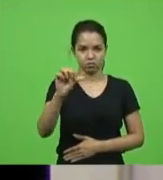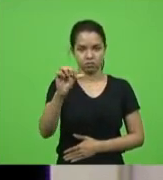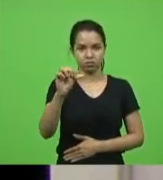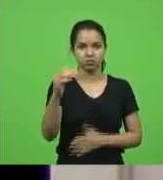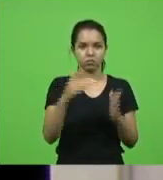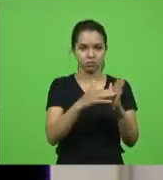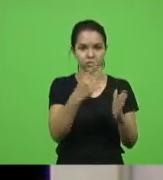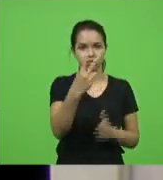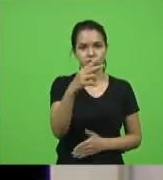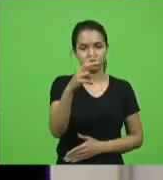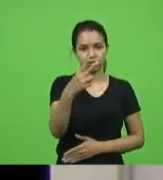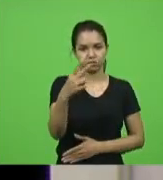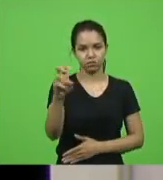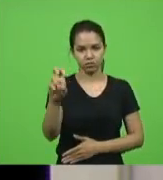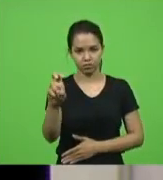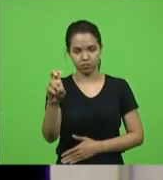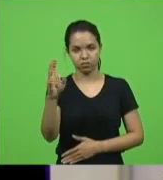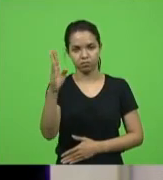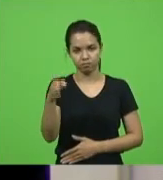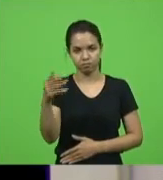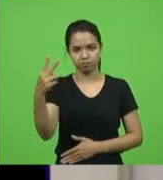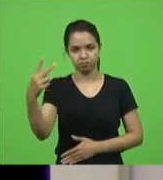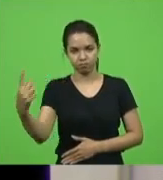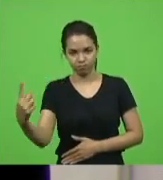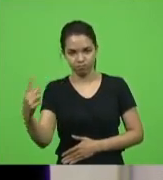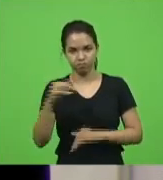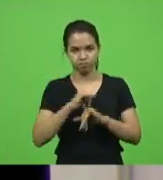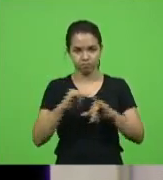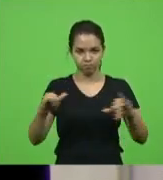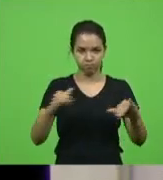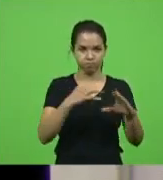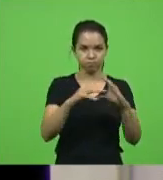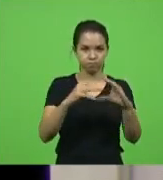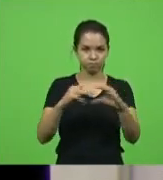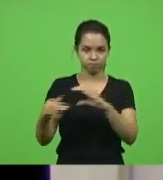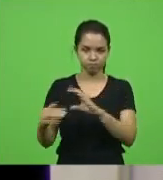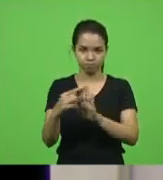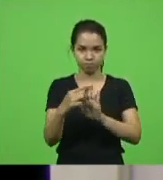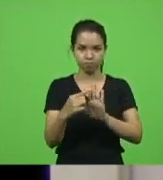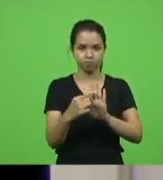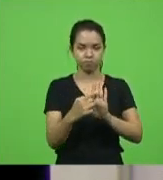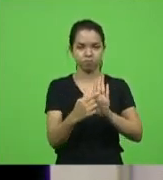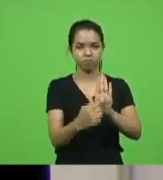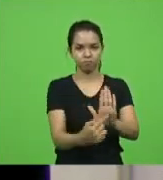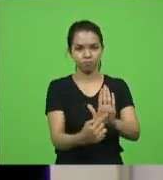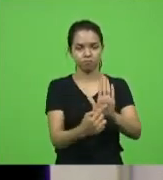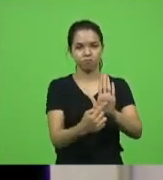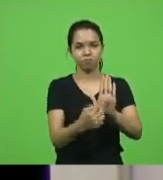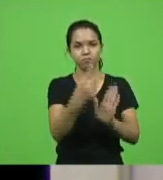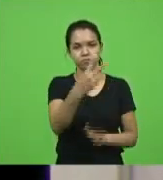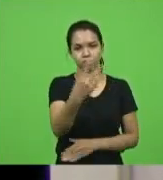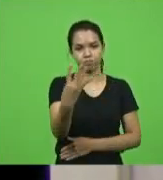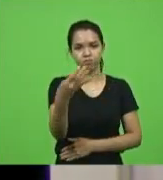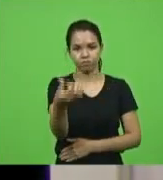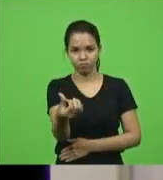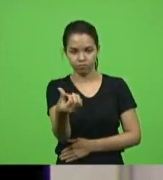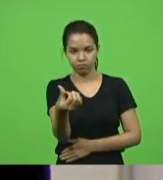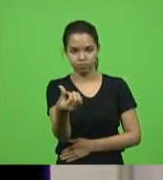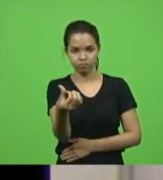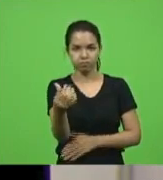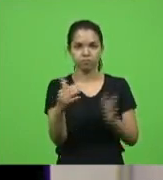2021 e comunicou que encaminhará aos destinatários as indicações 246 a